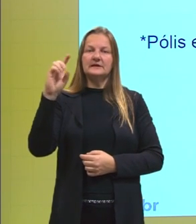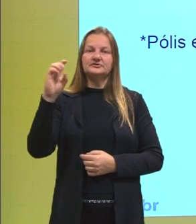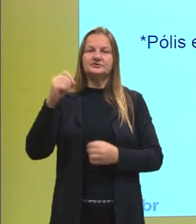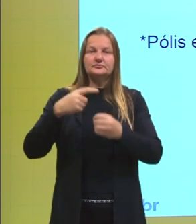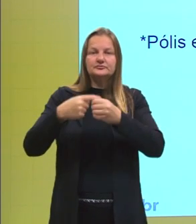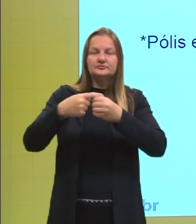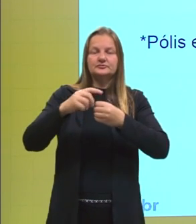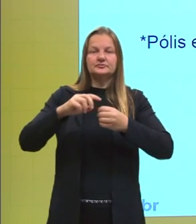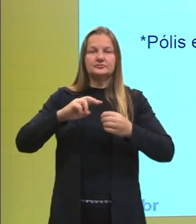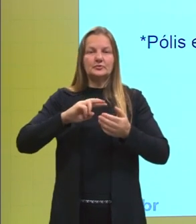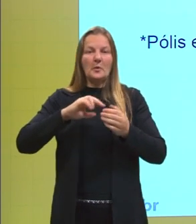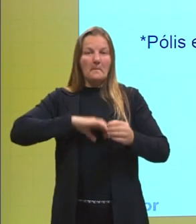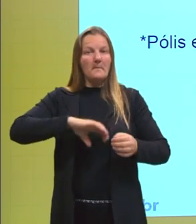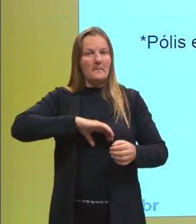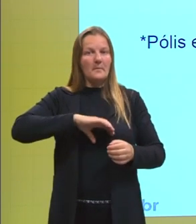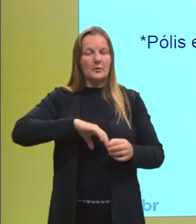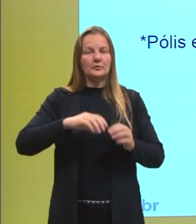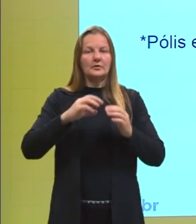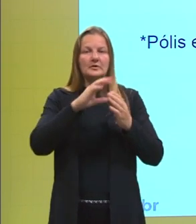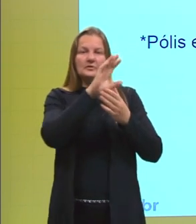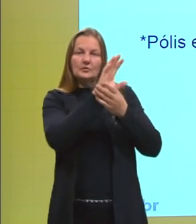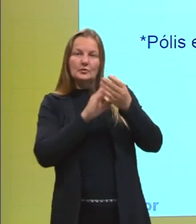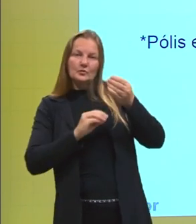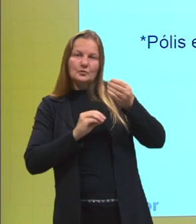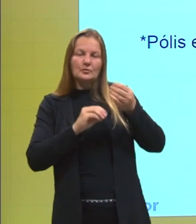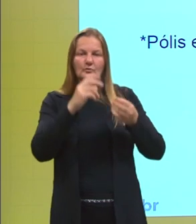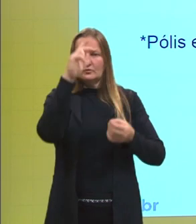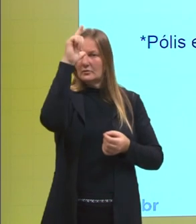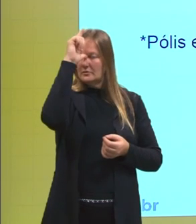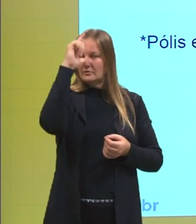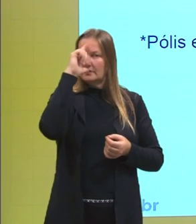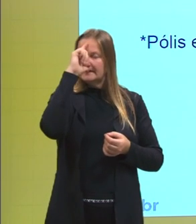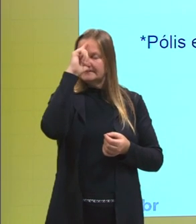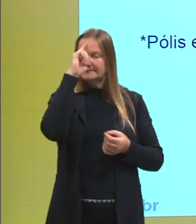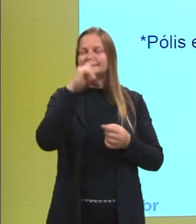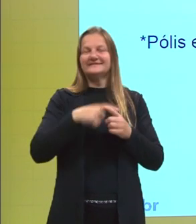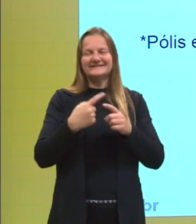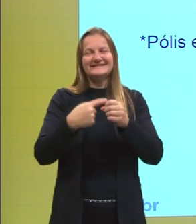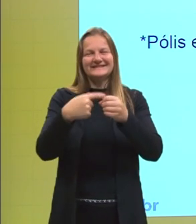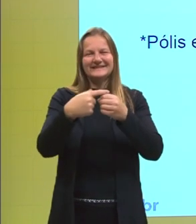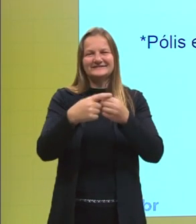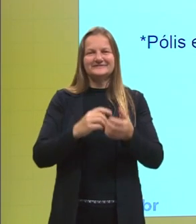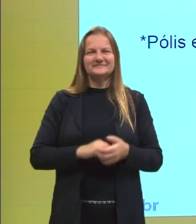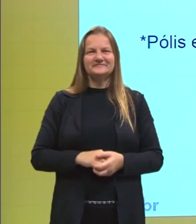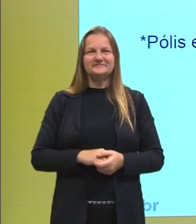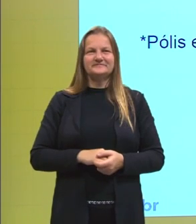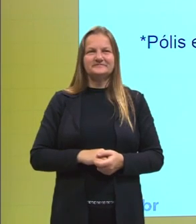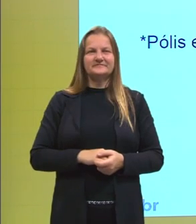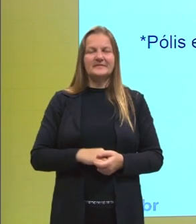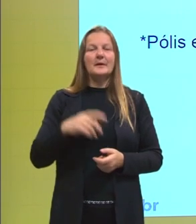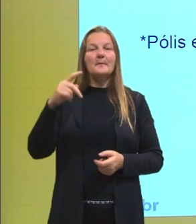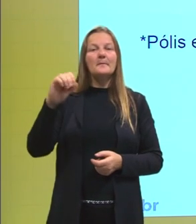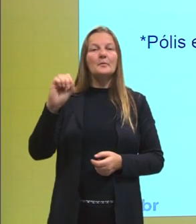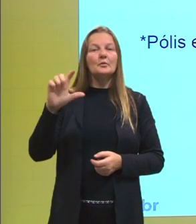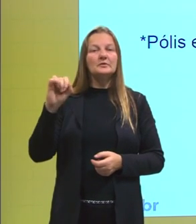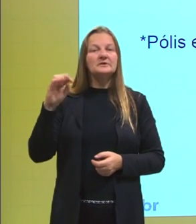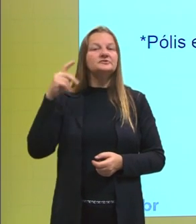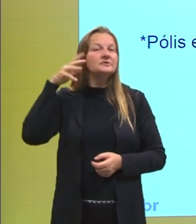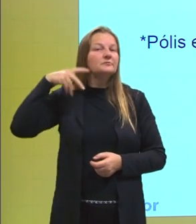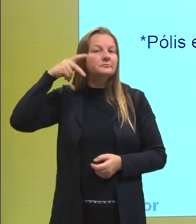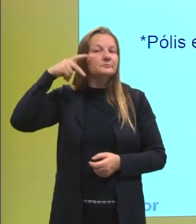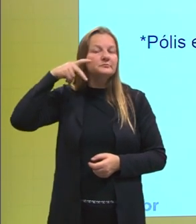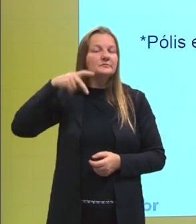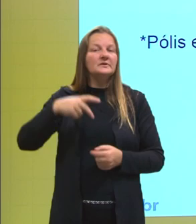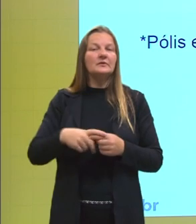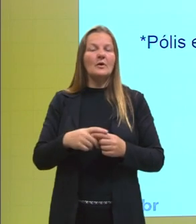E como o português é uma das línguas descendentes do latim, nós adotamos a palavra cidade. E, olha, a política deles, para nós, é